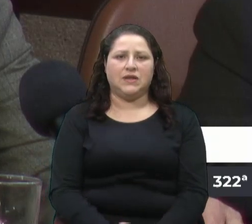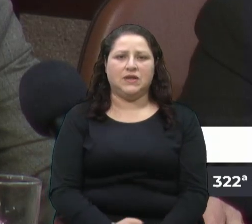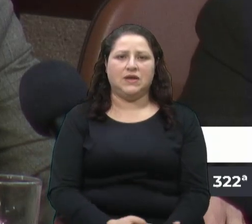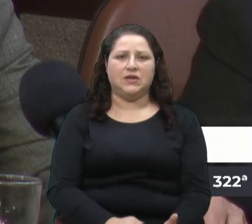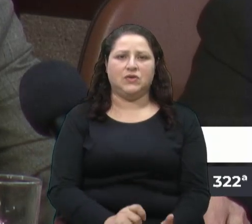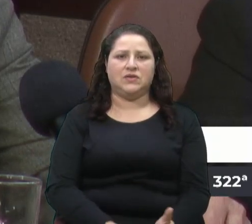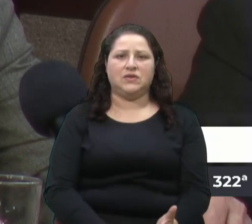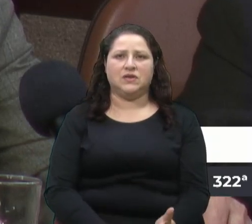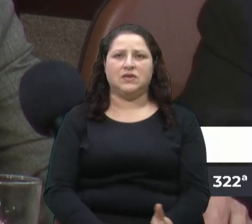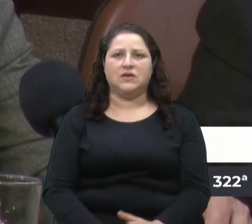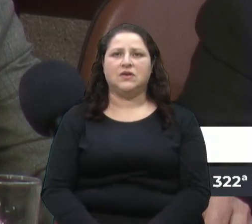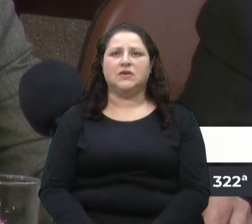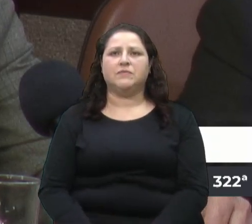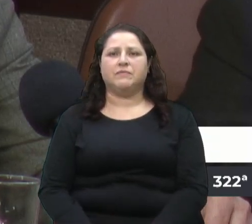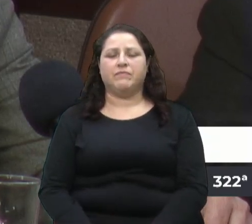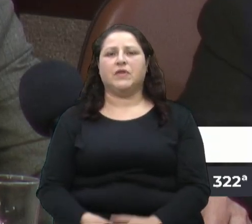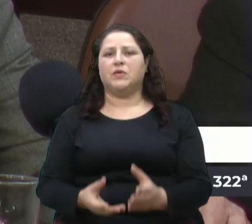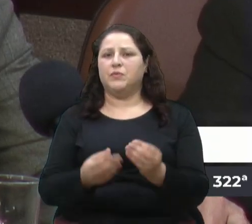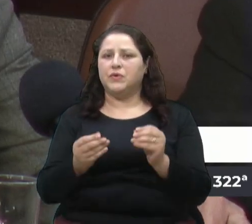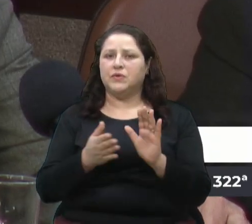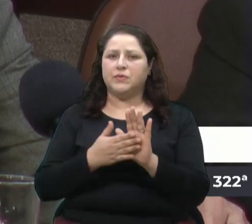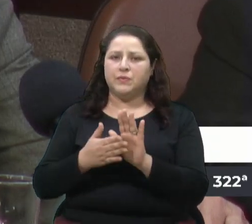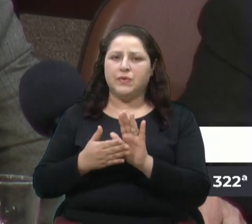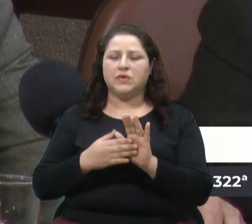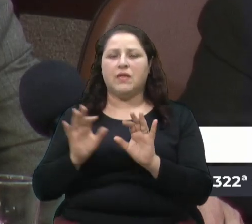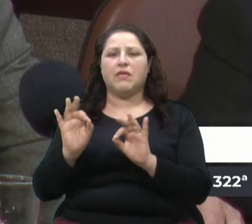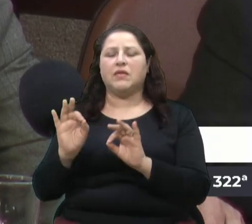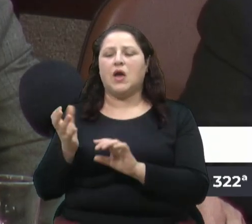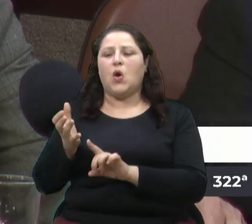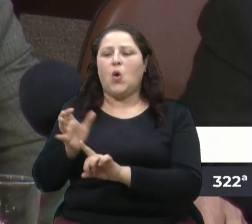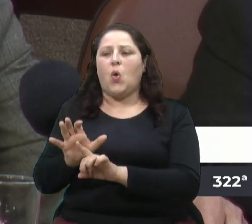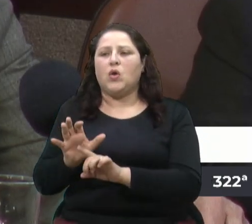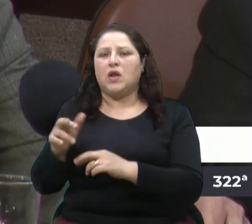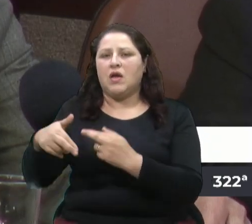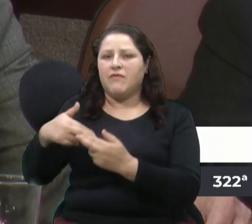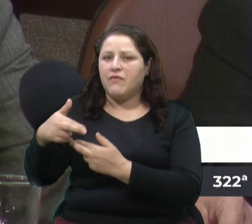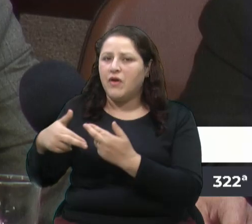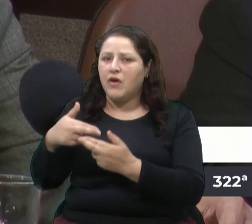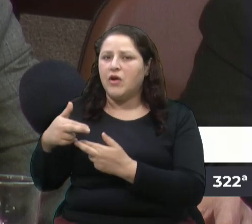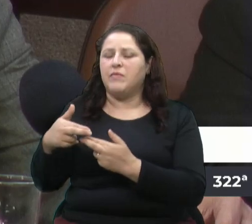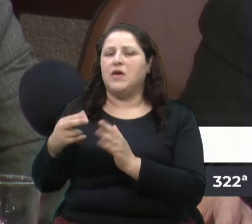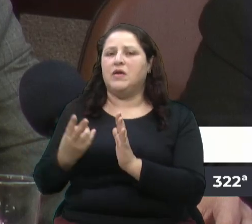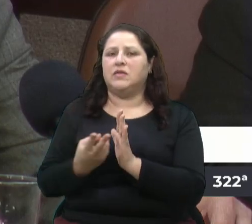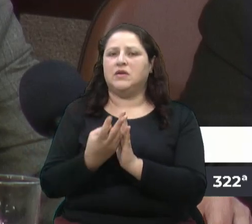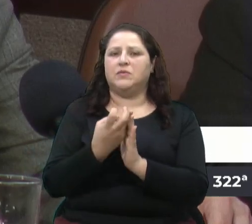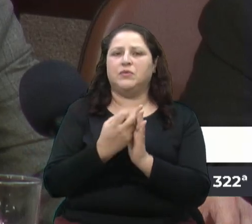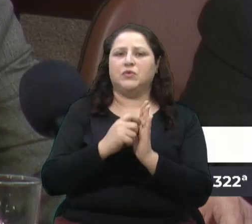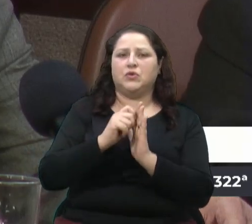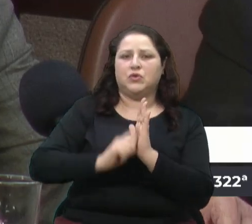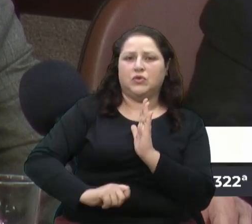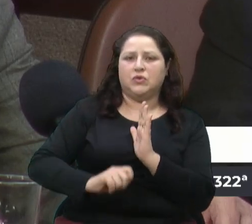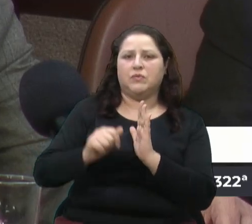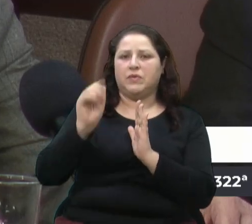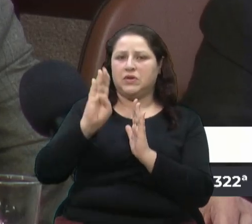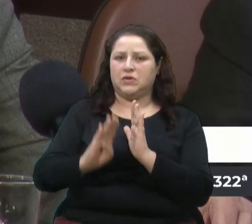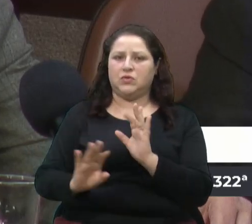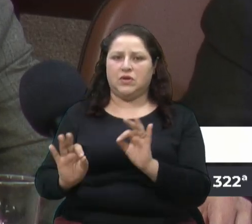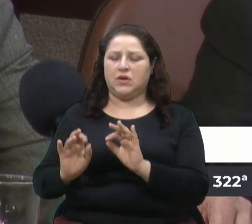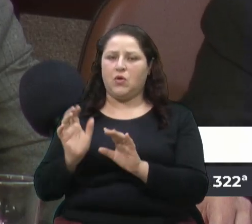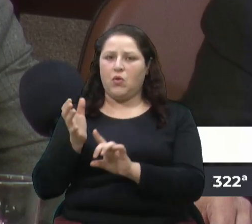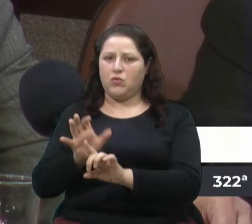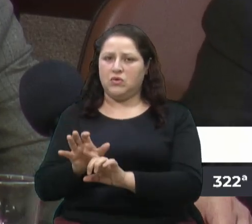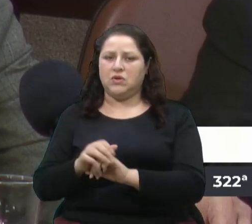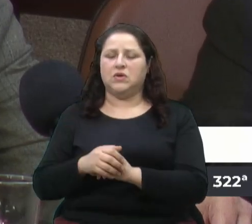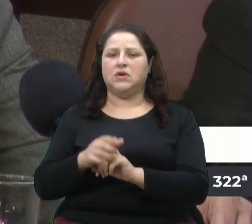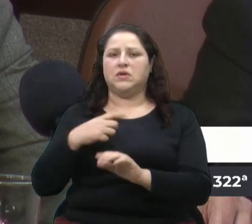sendo propostas, e ninguém é contra a reforma tributária no Brasil, vereador Luiz. Mas o que está impactando, e o senhor não está enganado,